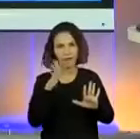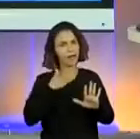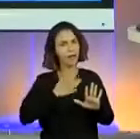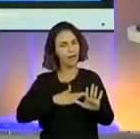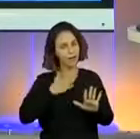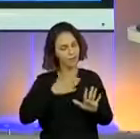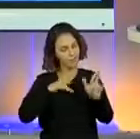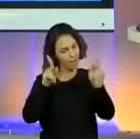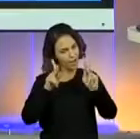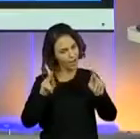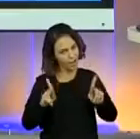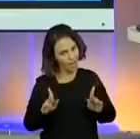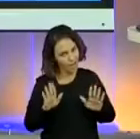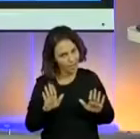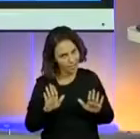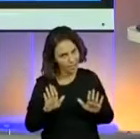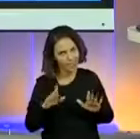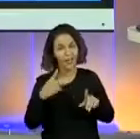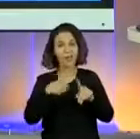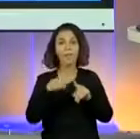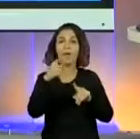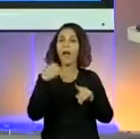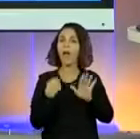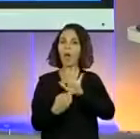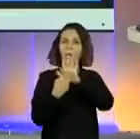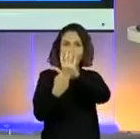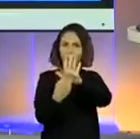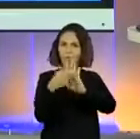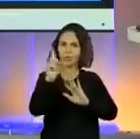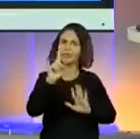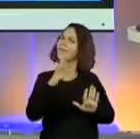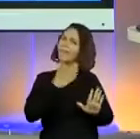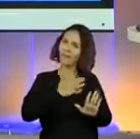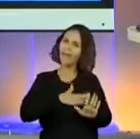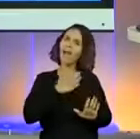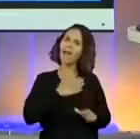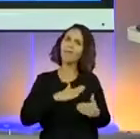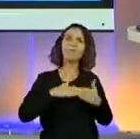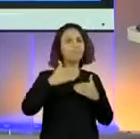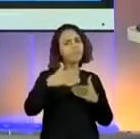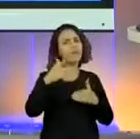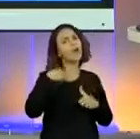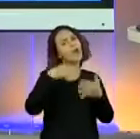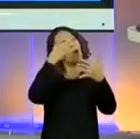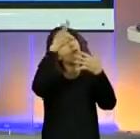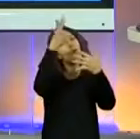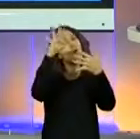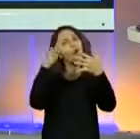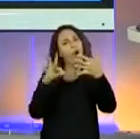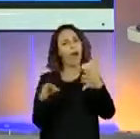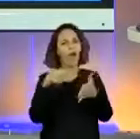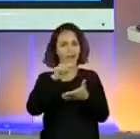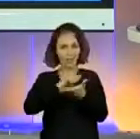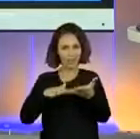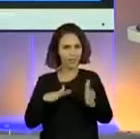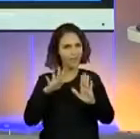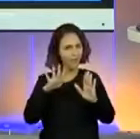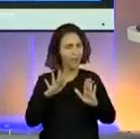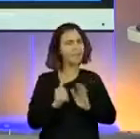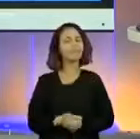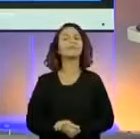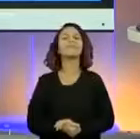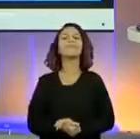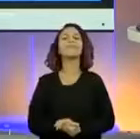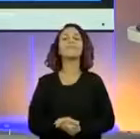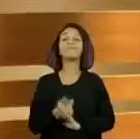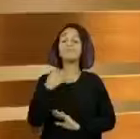em paz. Fique em paz. Porque se a sua atividade não entrou aqui agora, fica tranquilo. Porque hoje gente está fazendo a correção das atividades. Não é? Olha só.